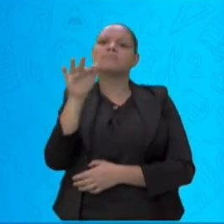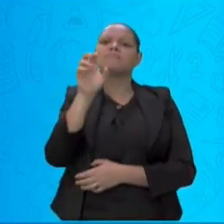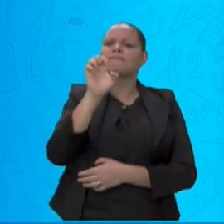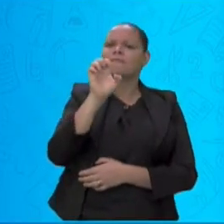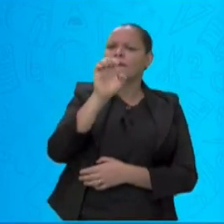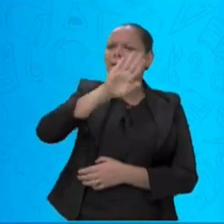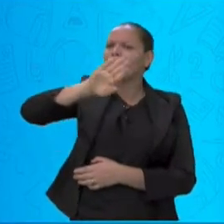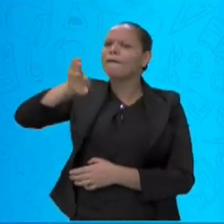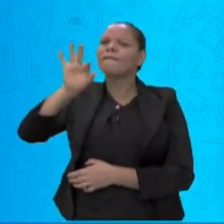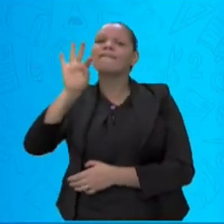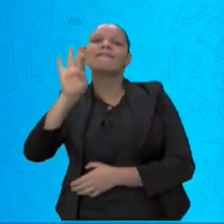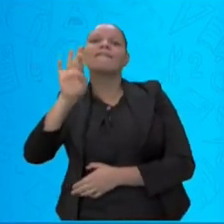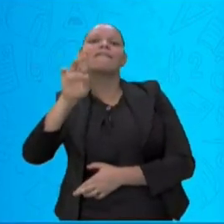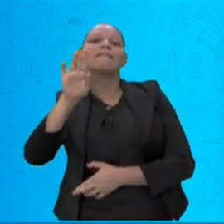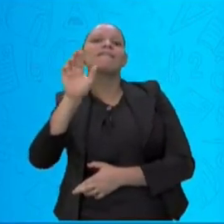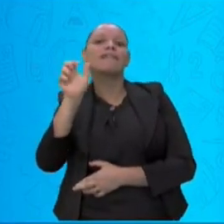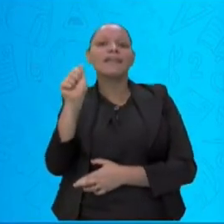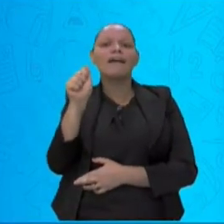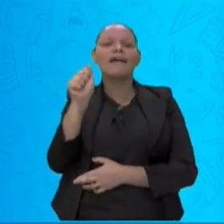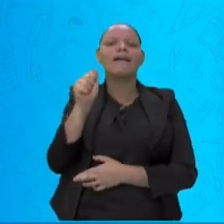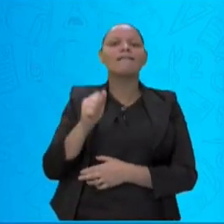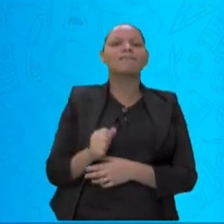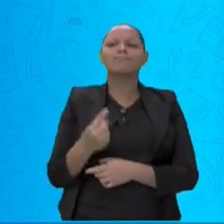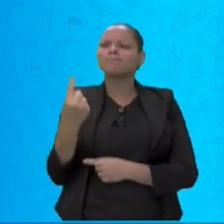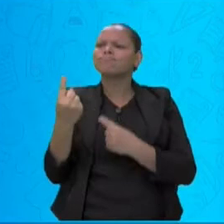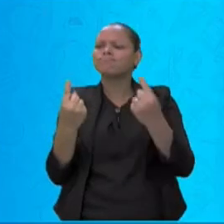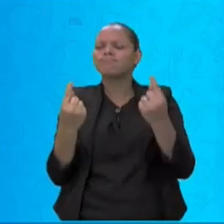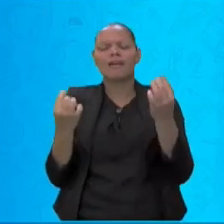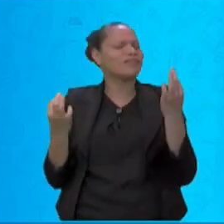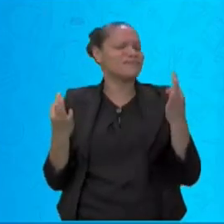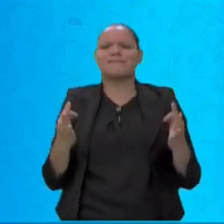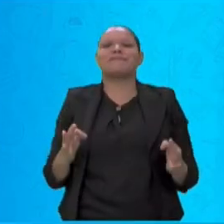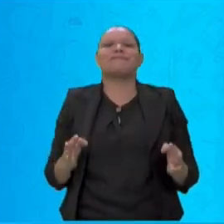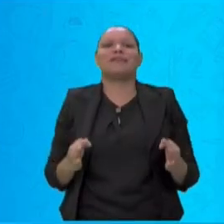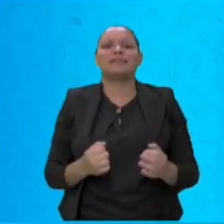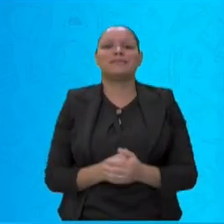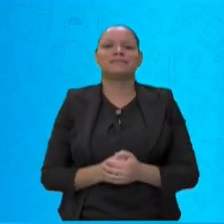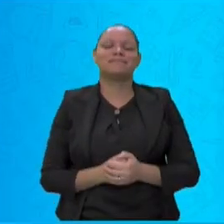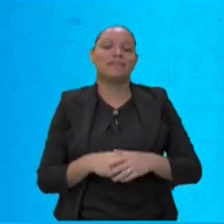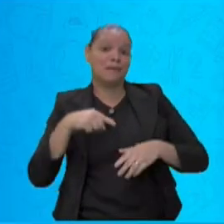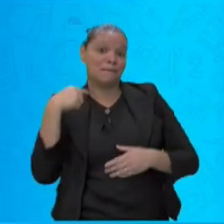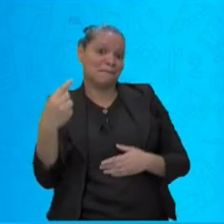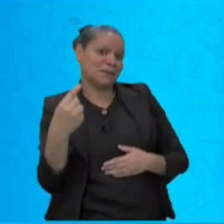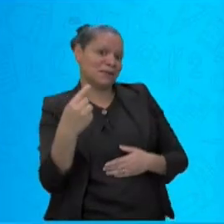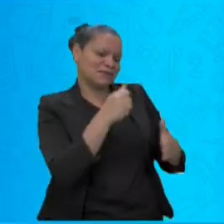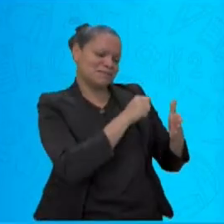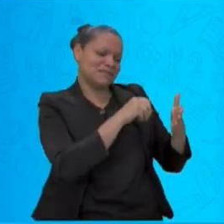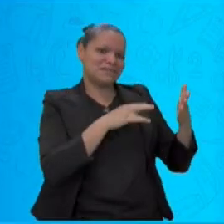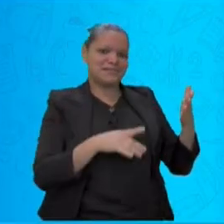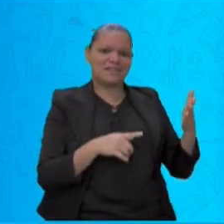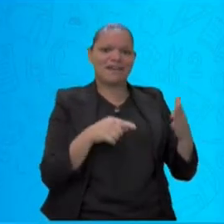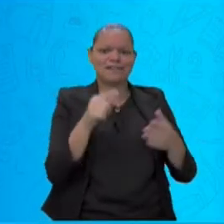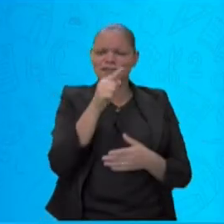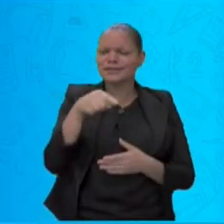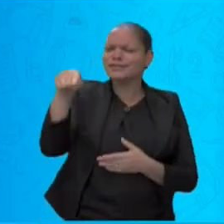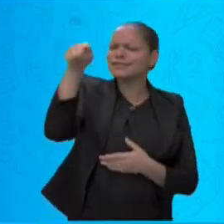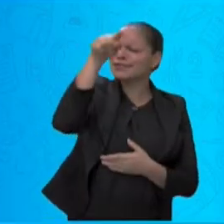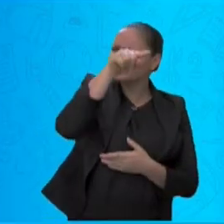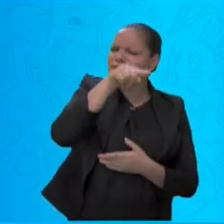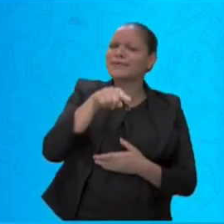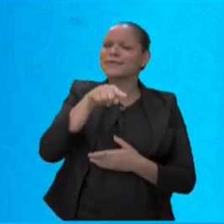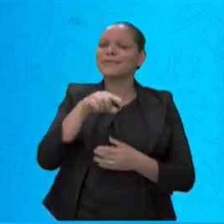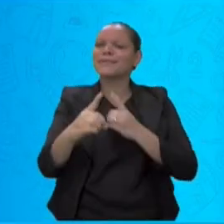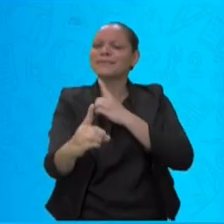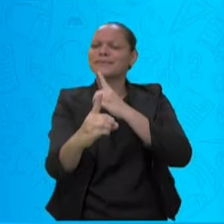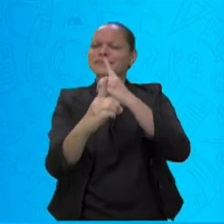imperfeito. Vamos à próxima atividade. Circule os encontros consonantais das palavras abaixo.